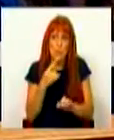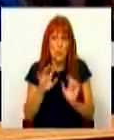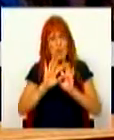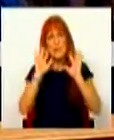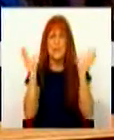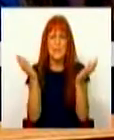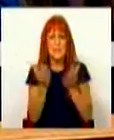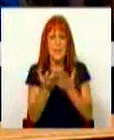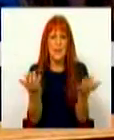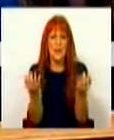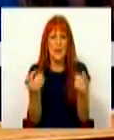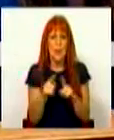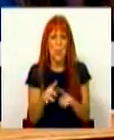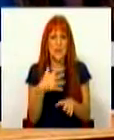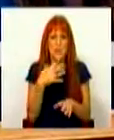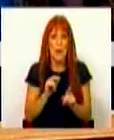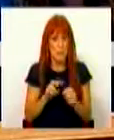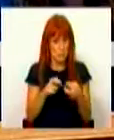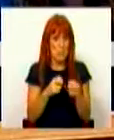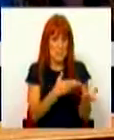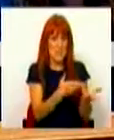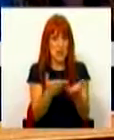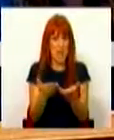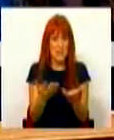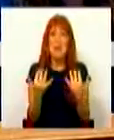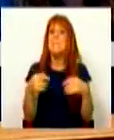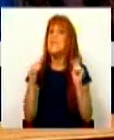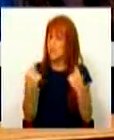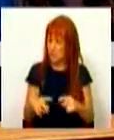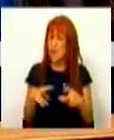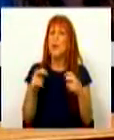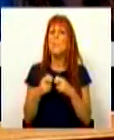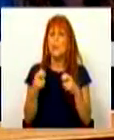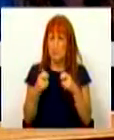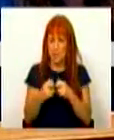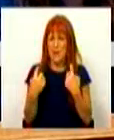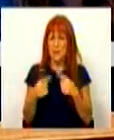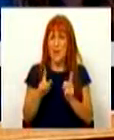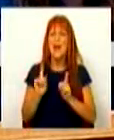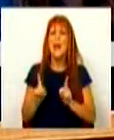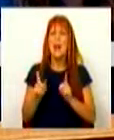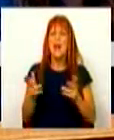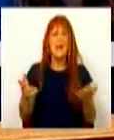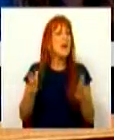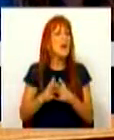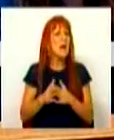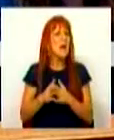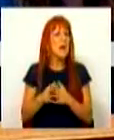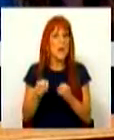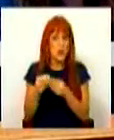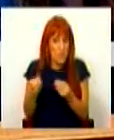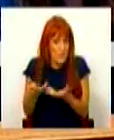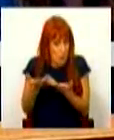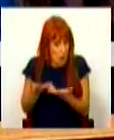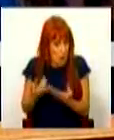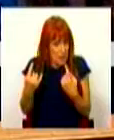generalizada, quase total, a esses problemas. Mas tem um problema que está a ser resolvido,